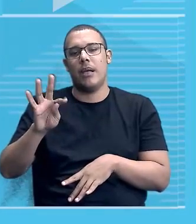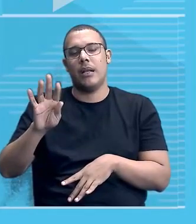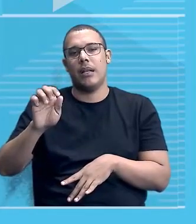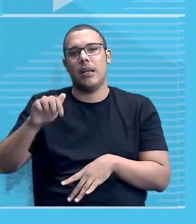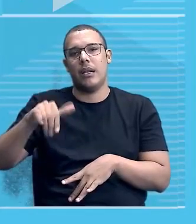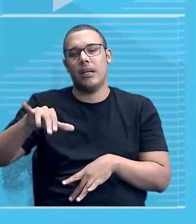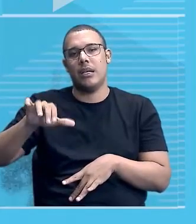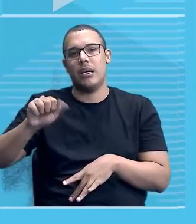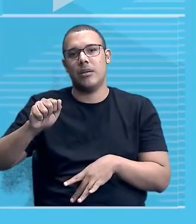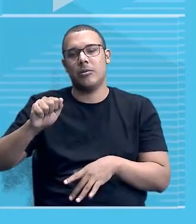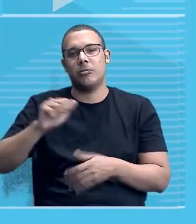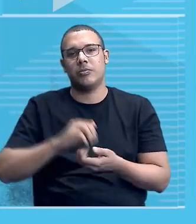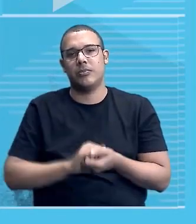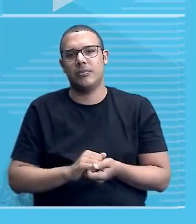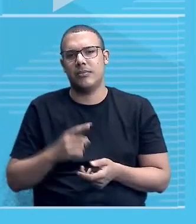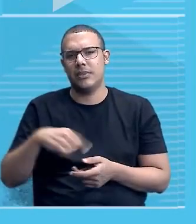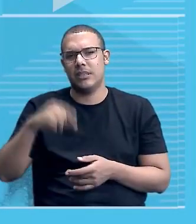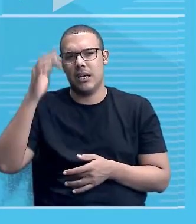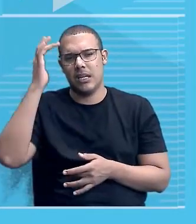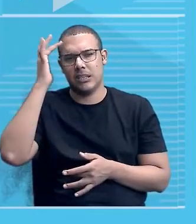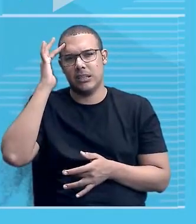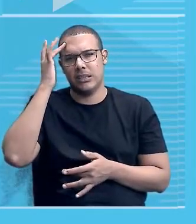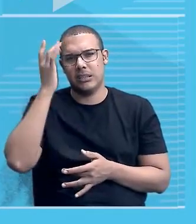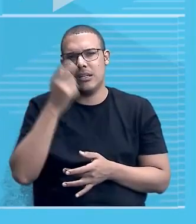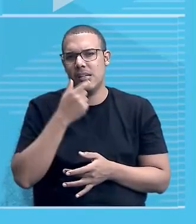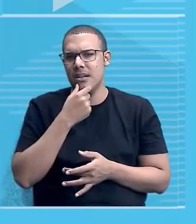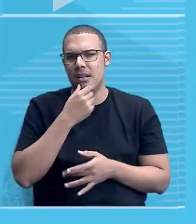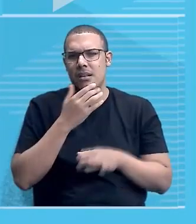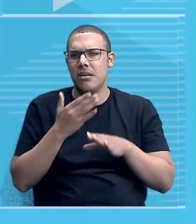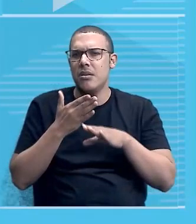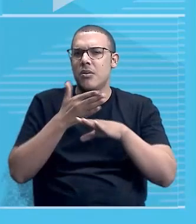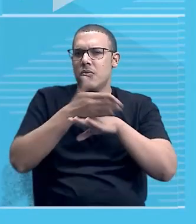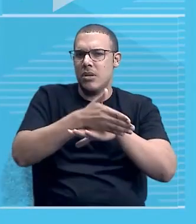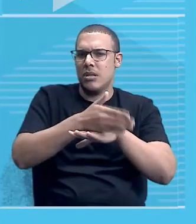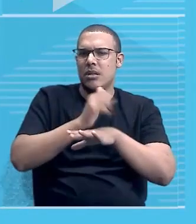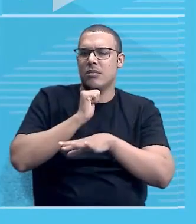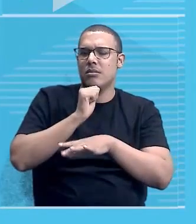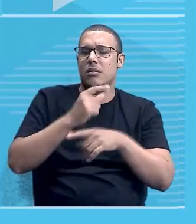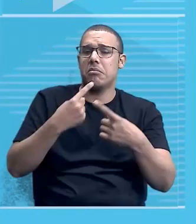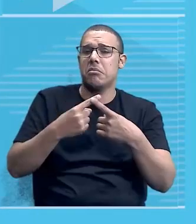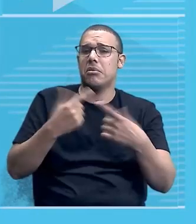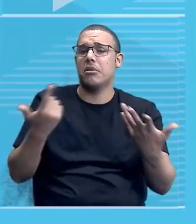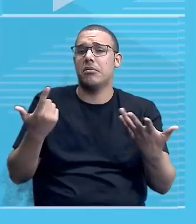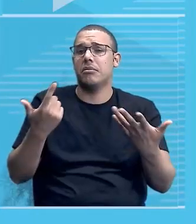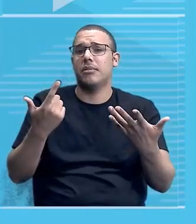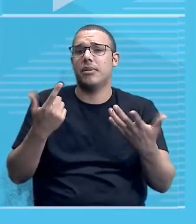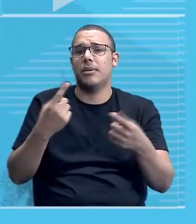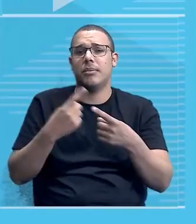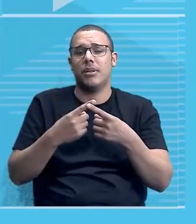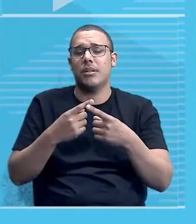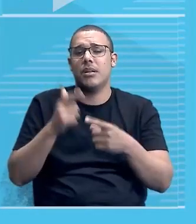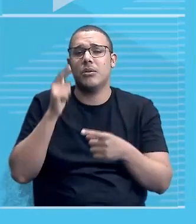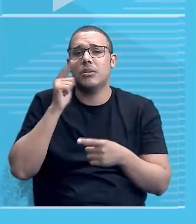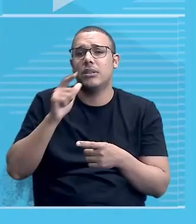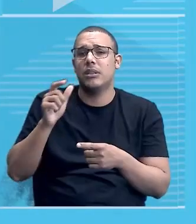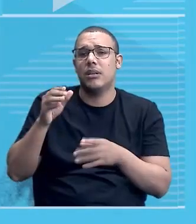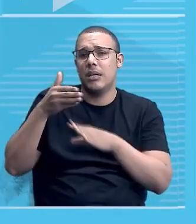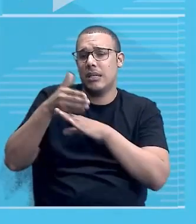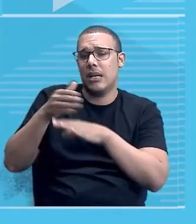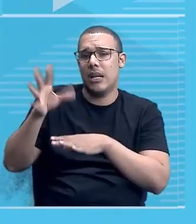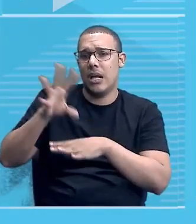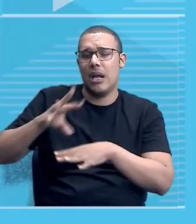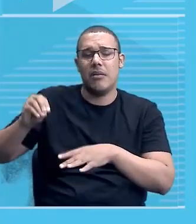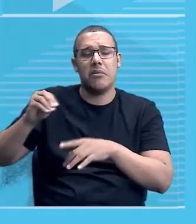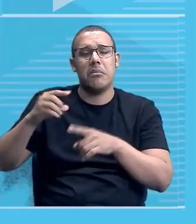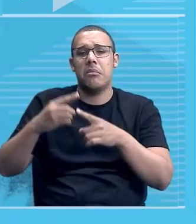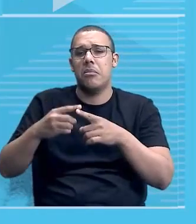ingenuidade. Achar que os ingleses não iriam ocupar o Sudão. Por que não? Já tinham ocupado a África quase toda, né? Por